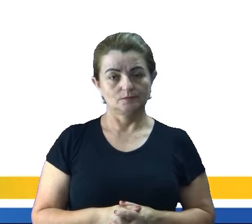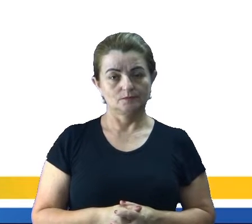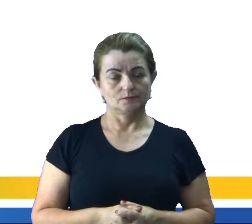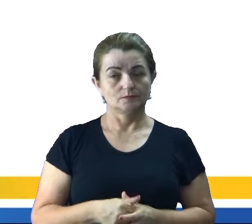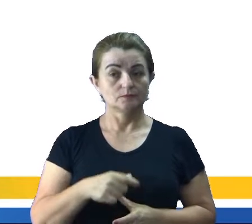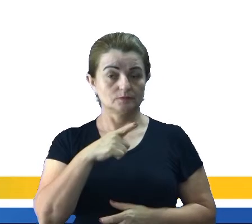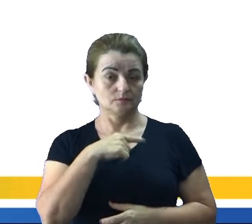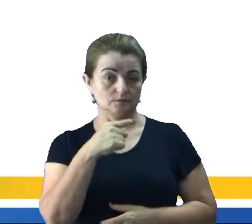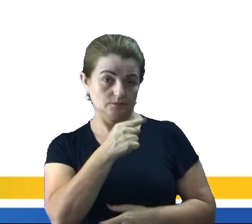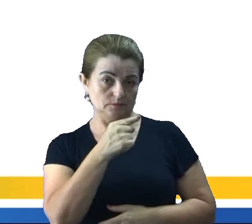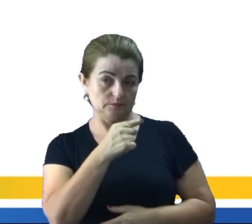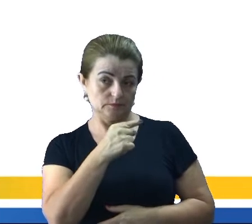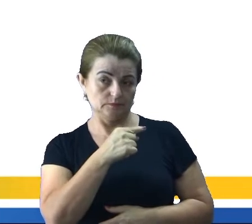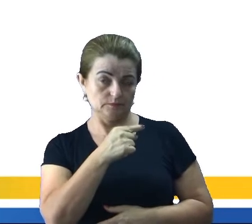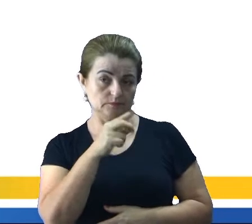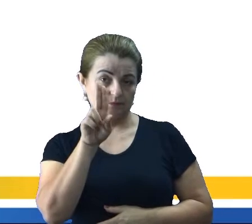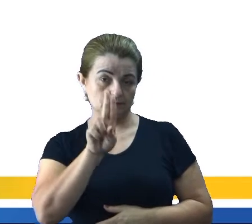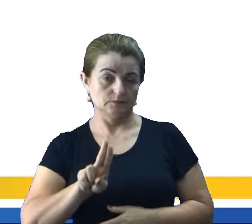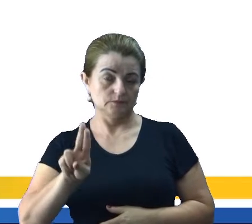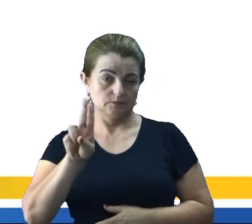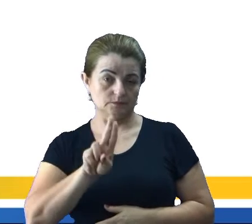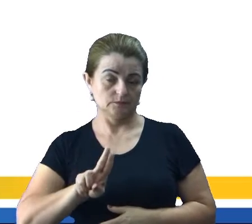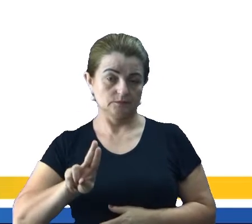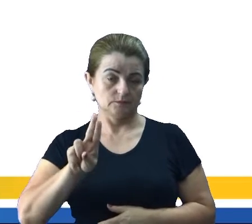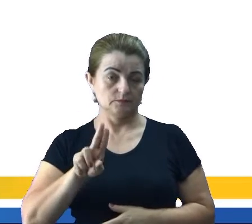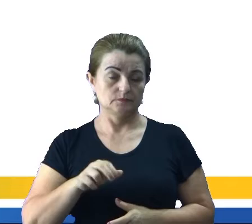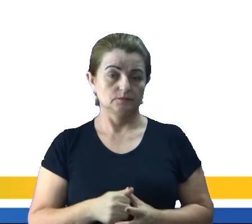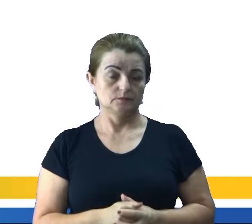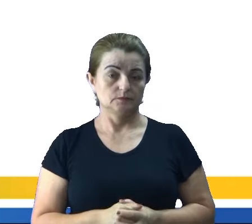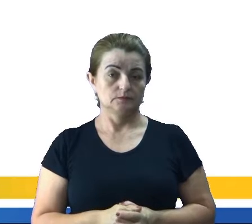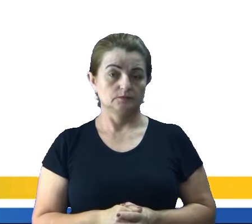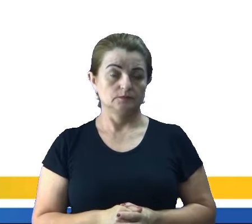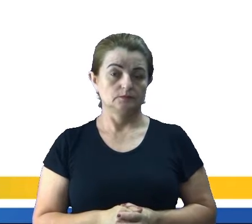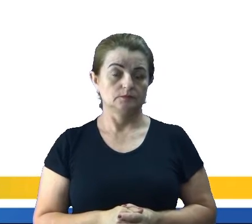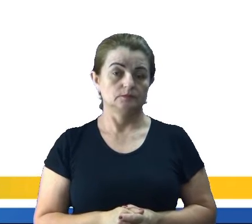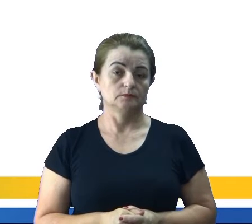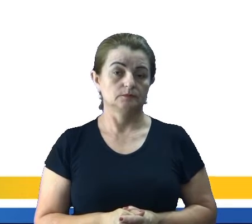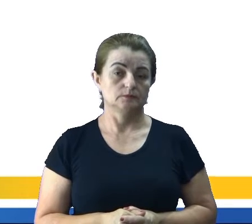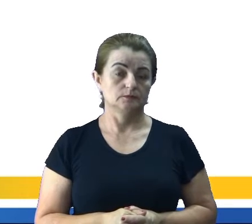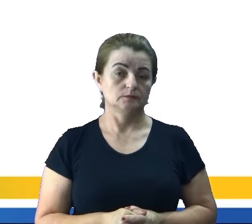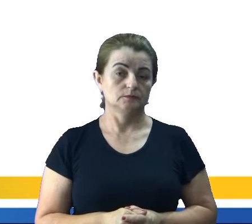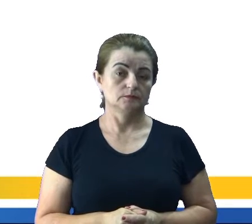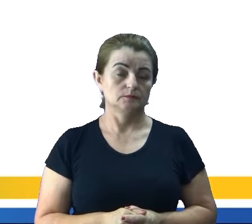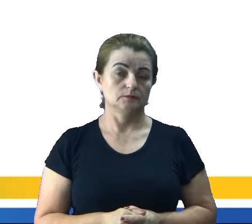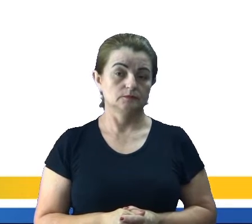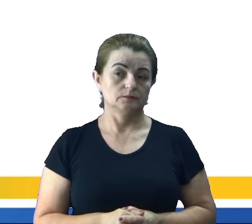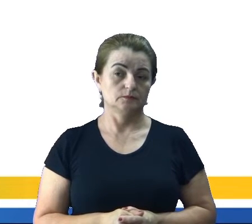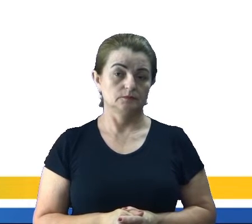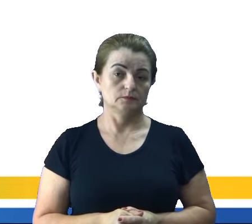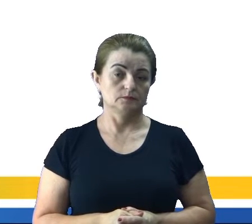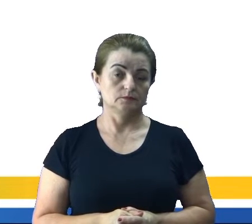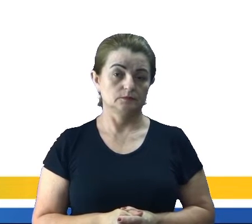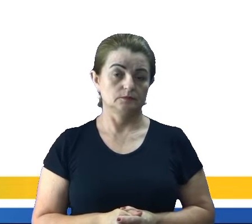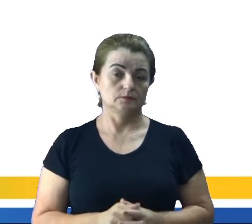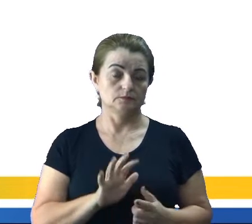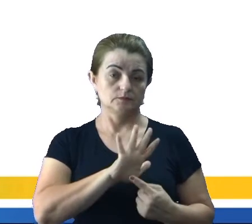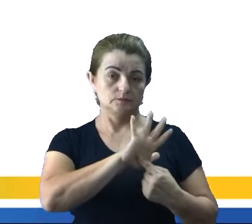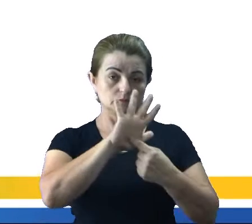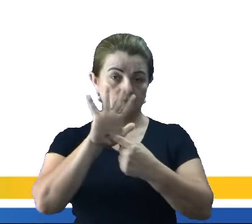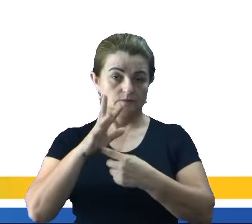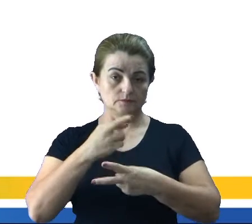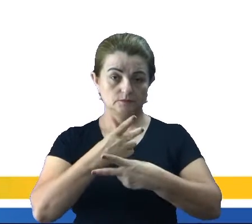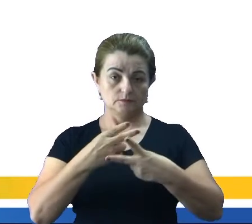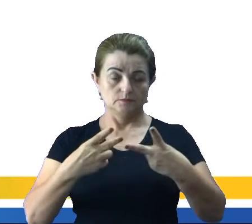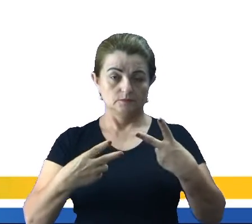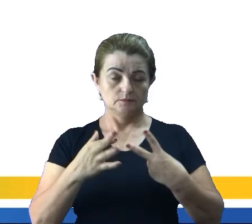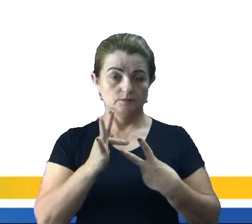Nós temos ali o uso do will, né Que a gente utiliza essa palavrinha aí Pra indicar coisas